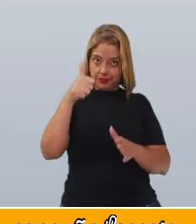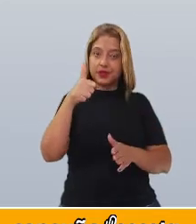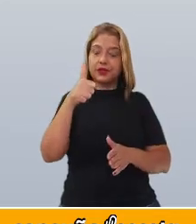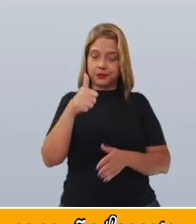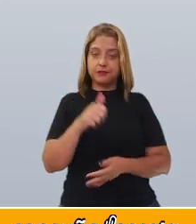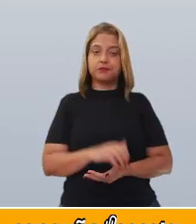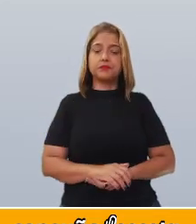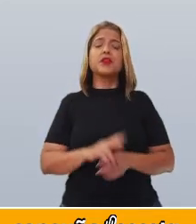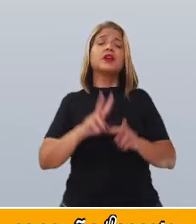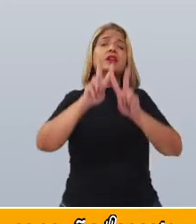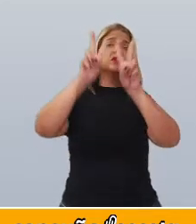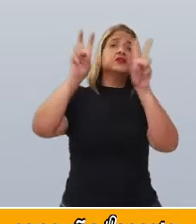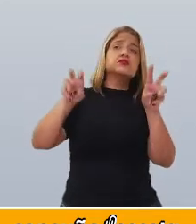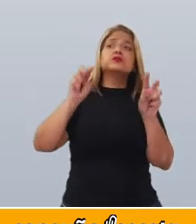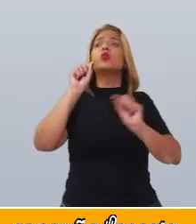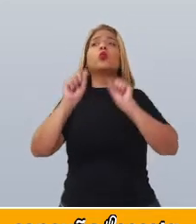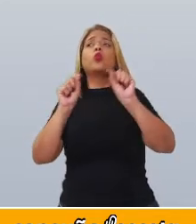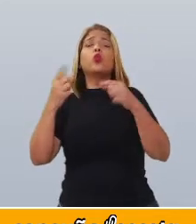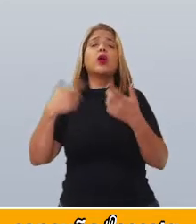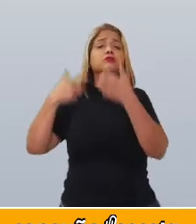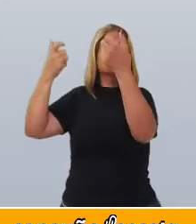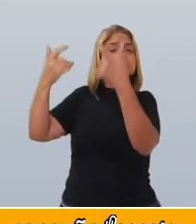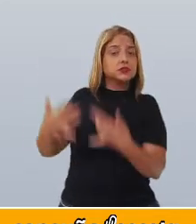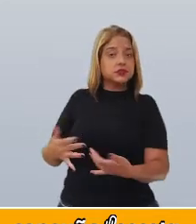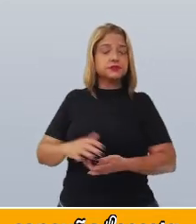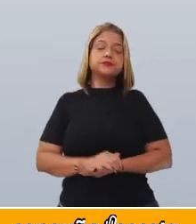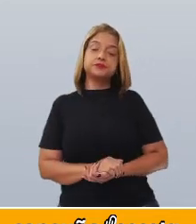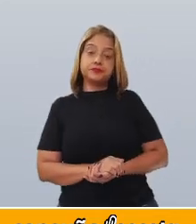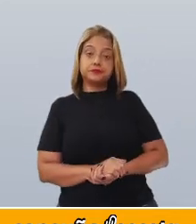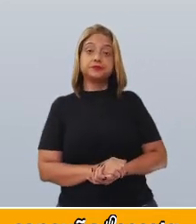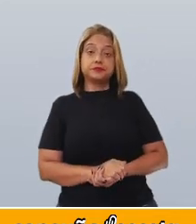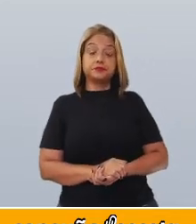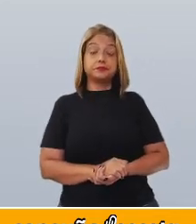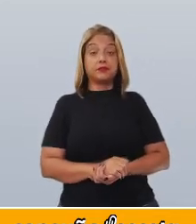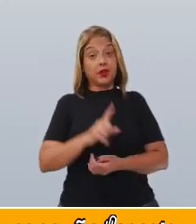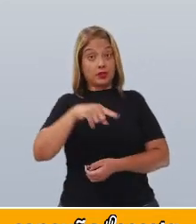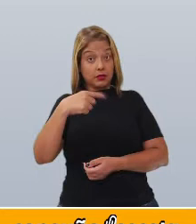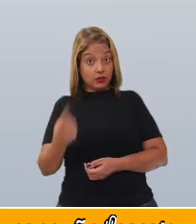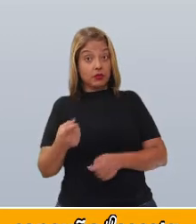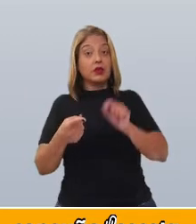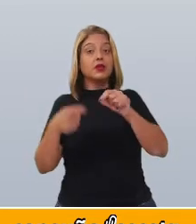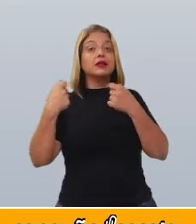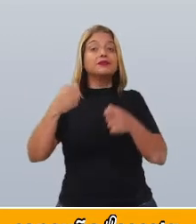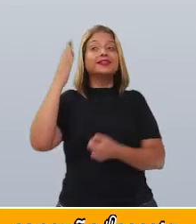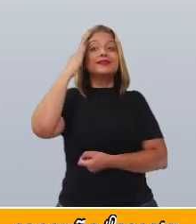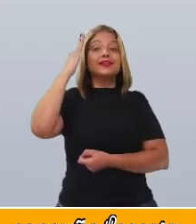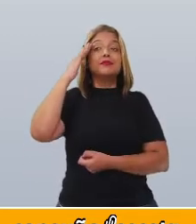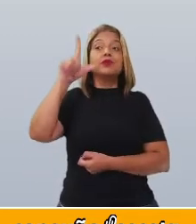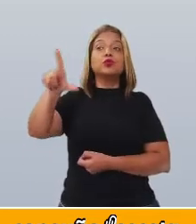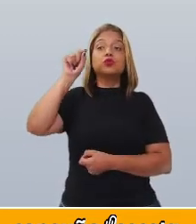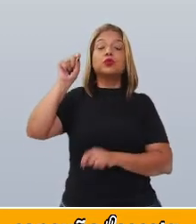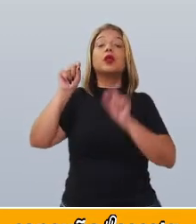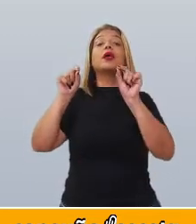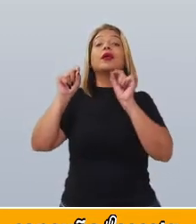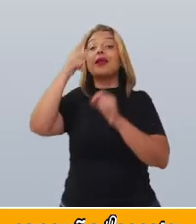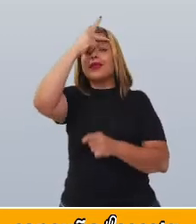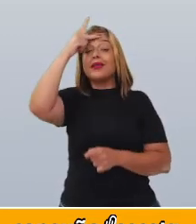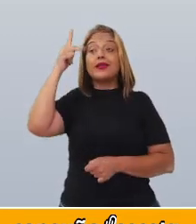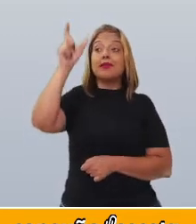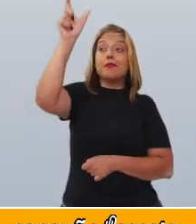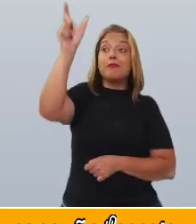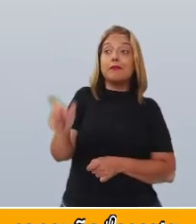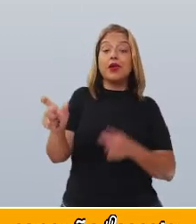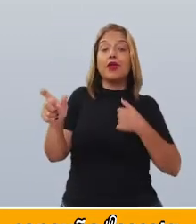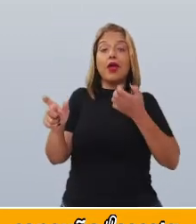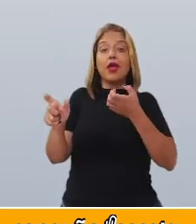entrevista irá falar sobre o quê? Na sequência, é preciso selecionar a pessoa que será entrevistada. Essa